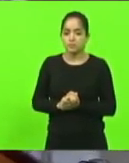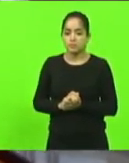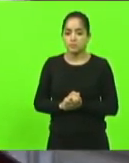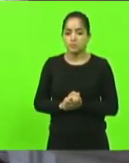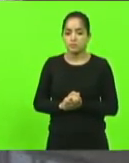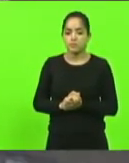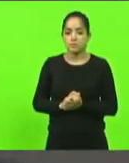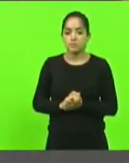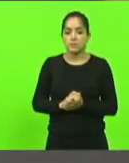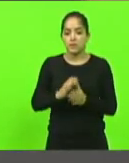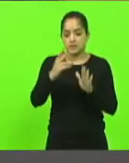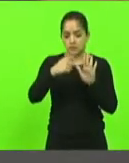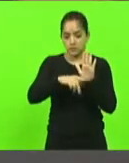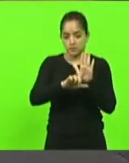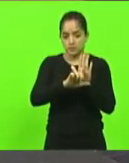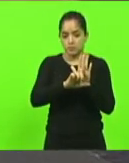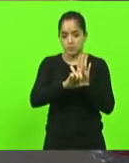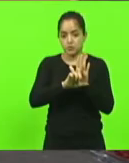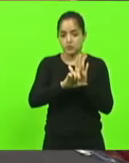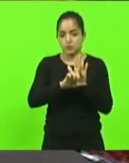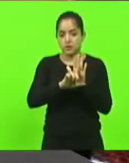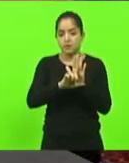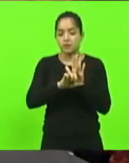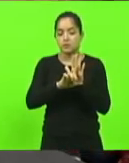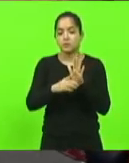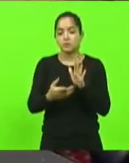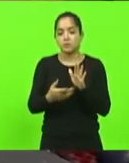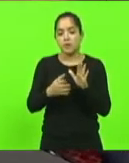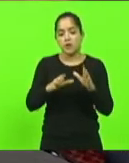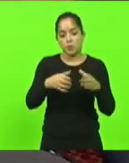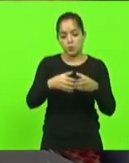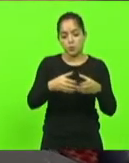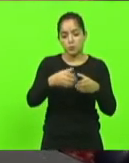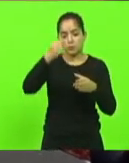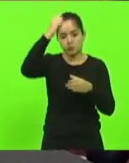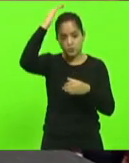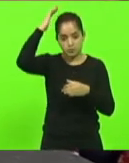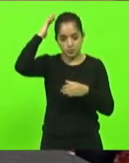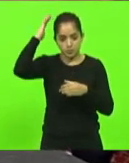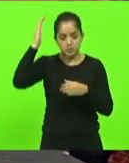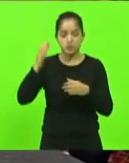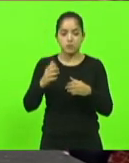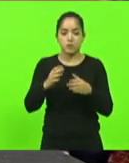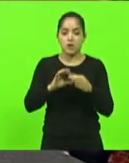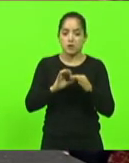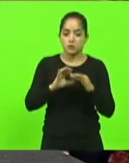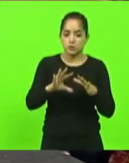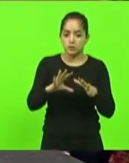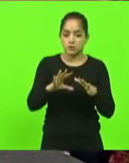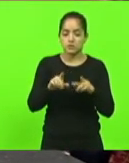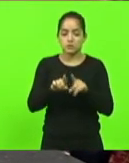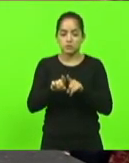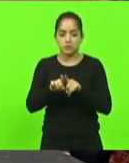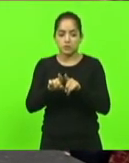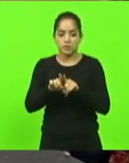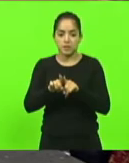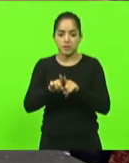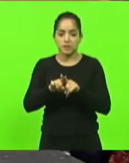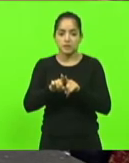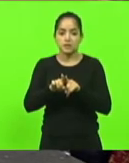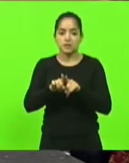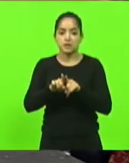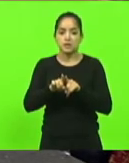presente projeto ele cria atribuições ao bombeiro e autorização, inclusive, para poder passar um